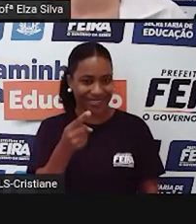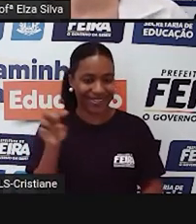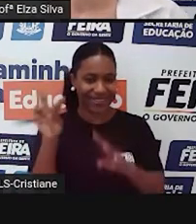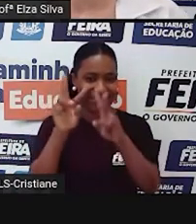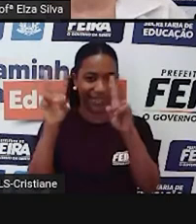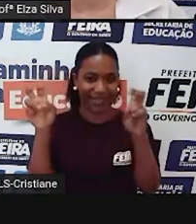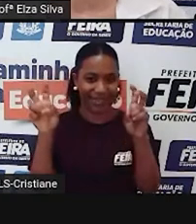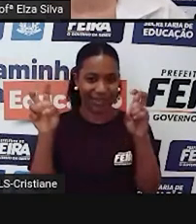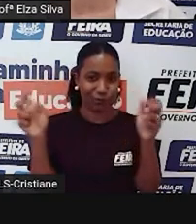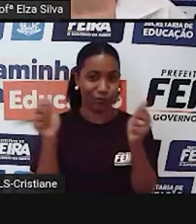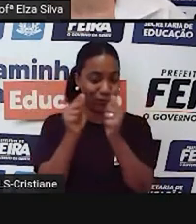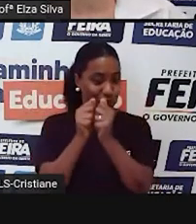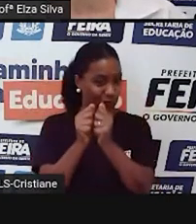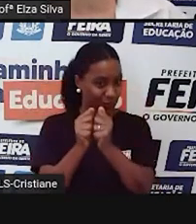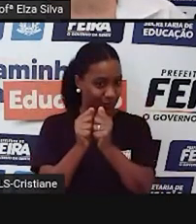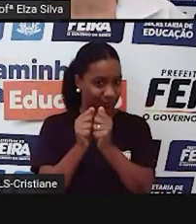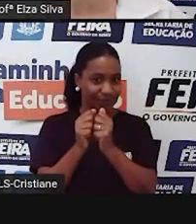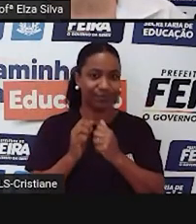Vamos ler junto com ele.